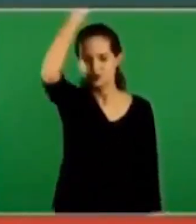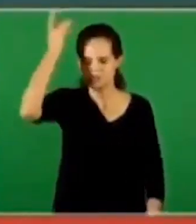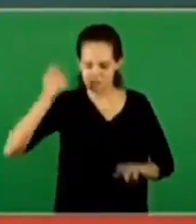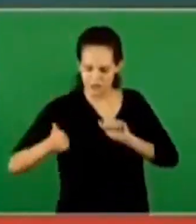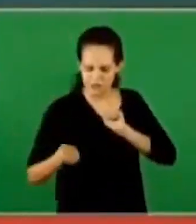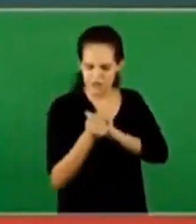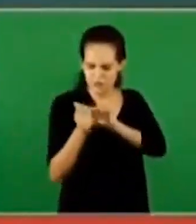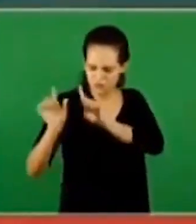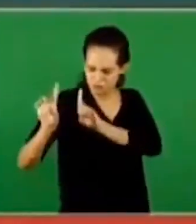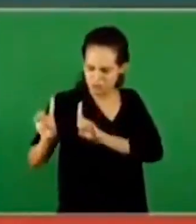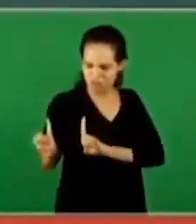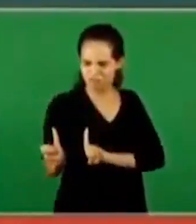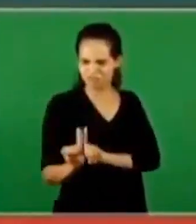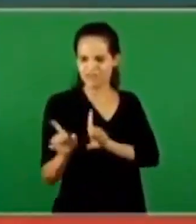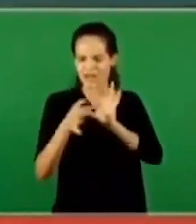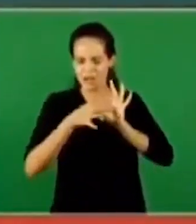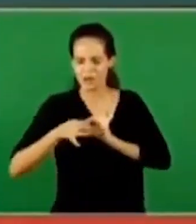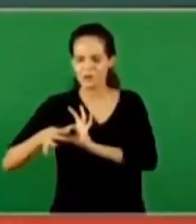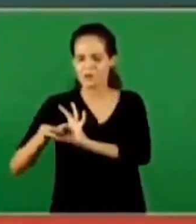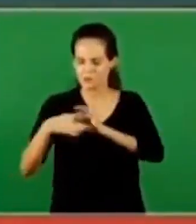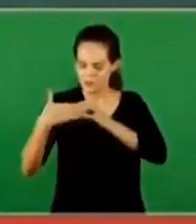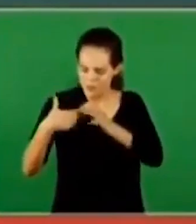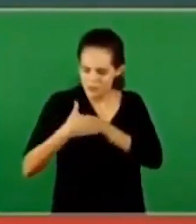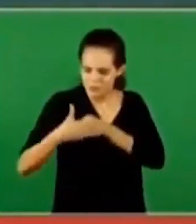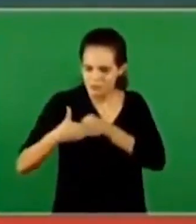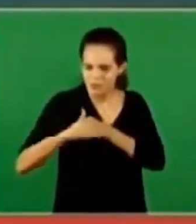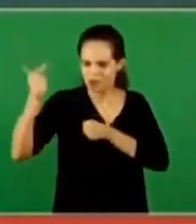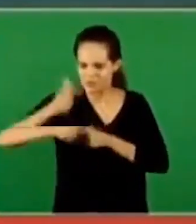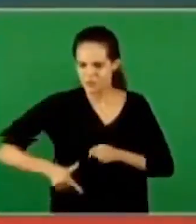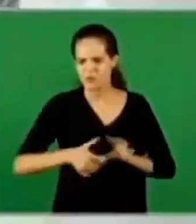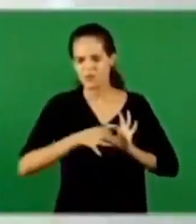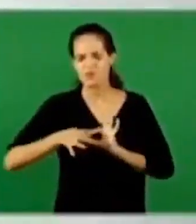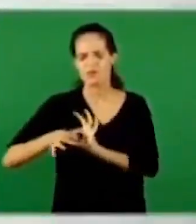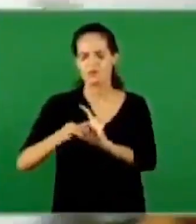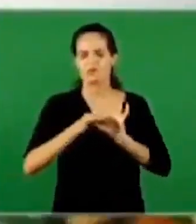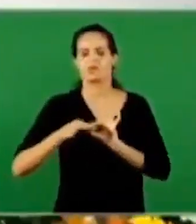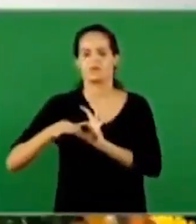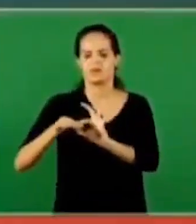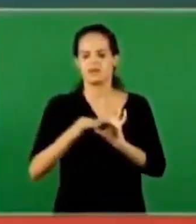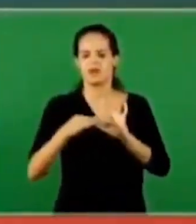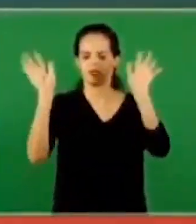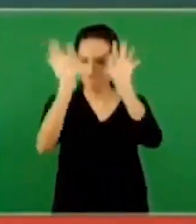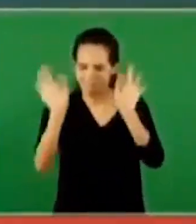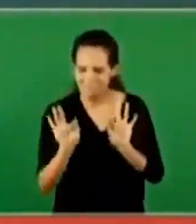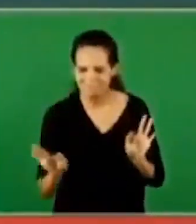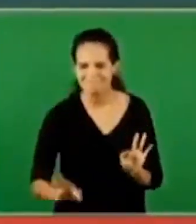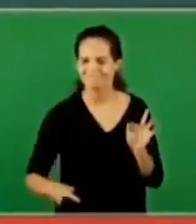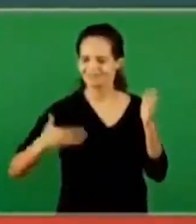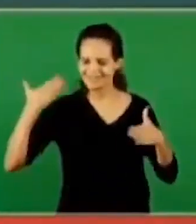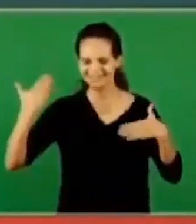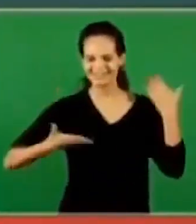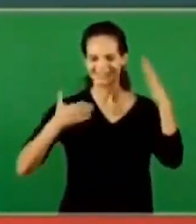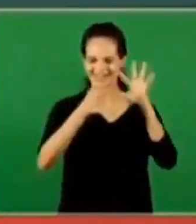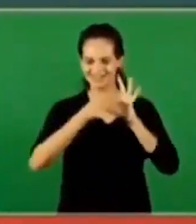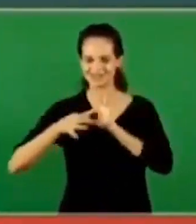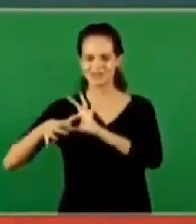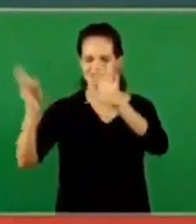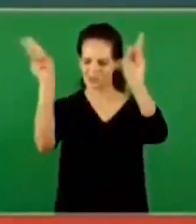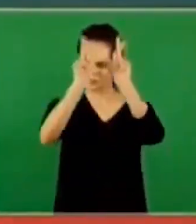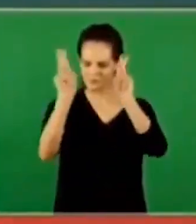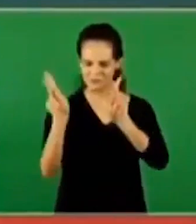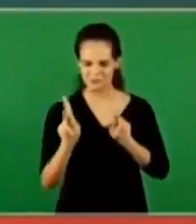esperança. Esta comunhão gera renovo. Esta comunhão gera alegria. Esta comunhão gera paz.